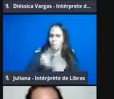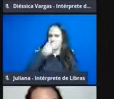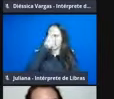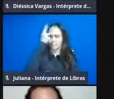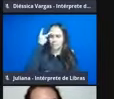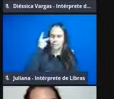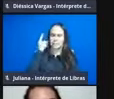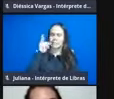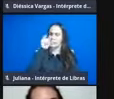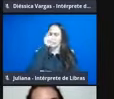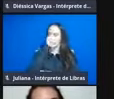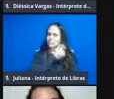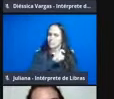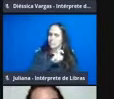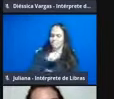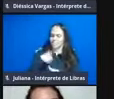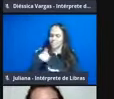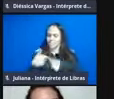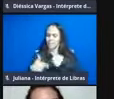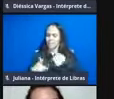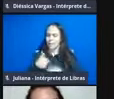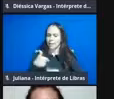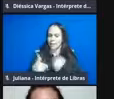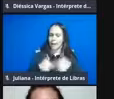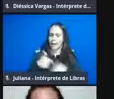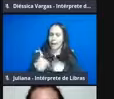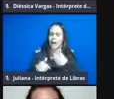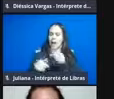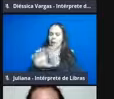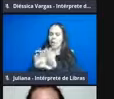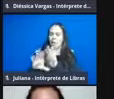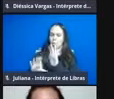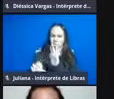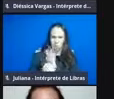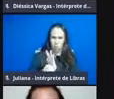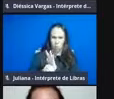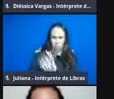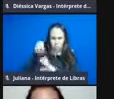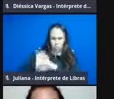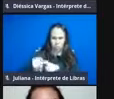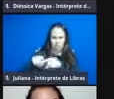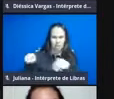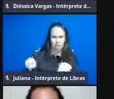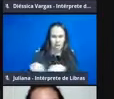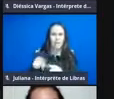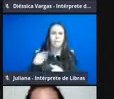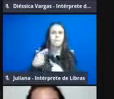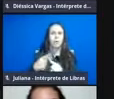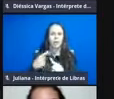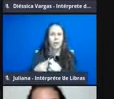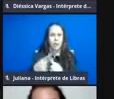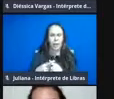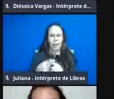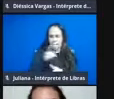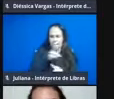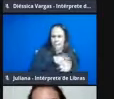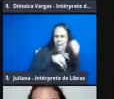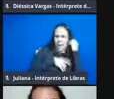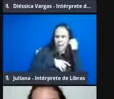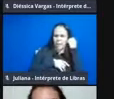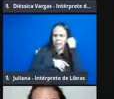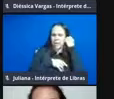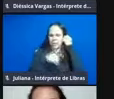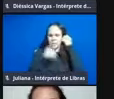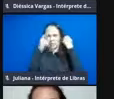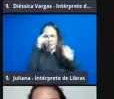difícil, né, de trabalhar alguns conteúdos em sala de aula, porque justamente o medo, o receio